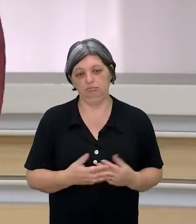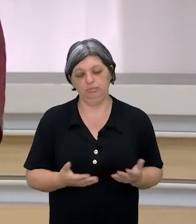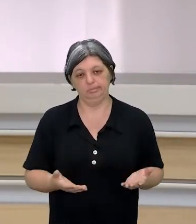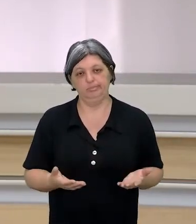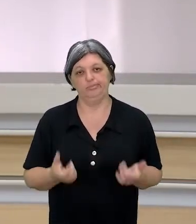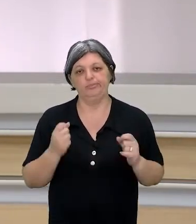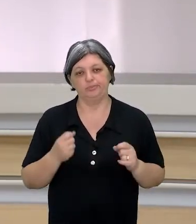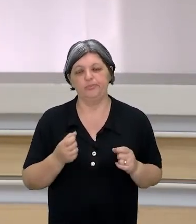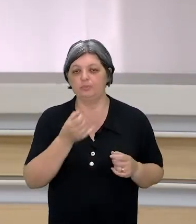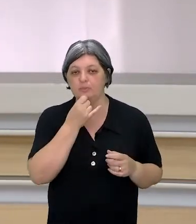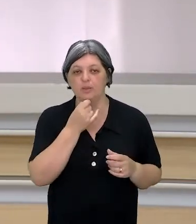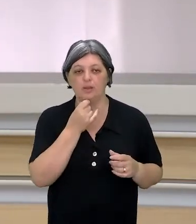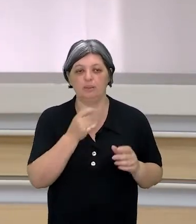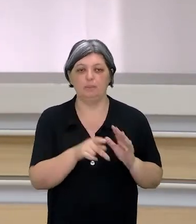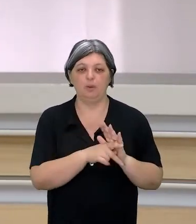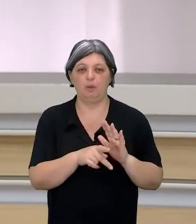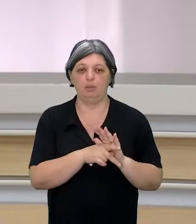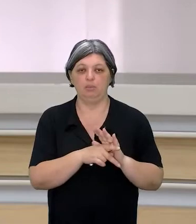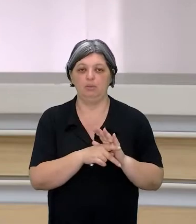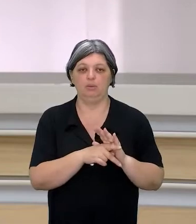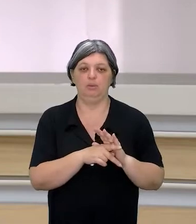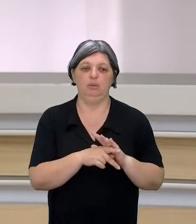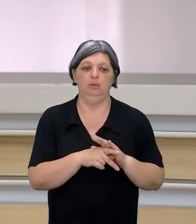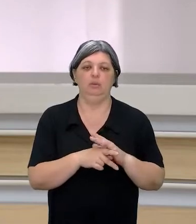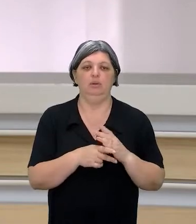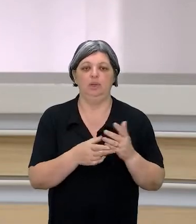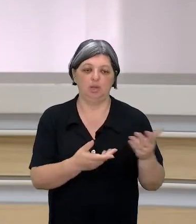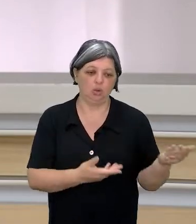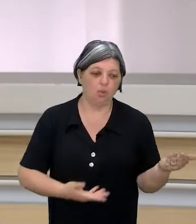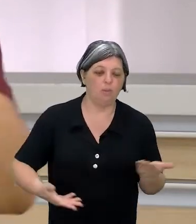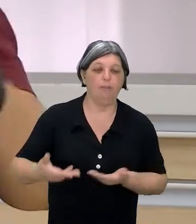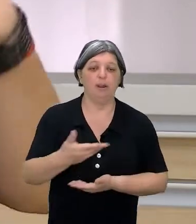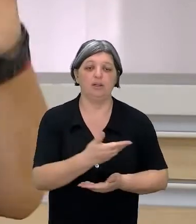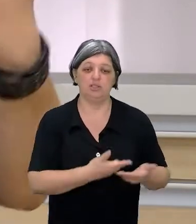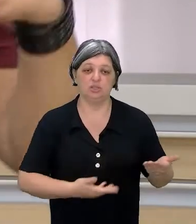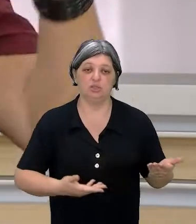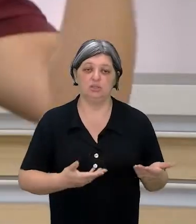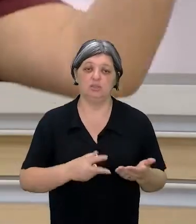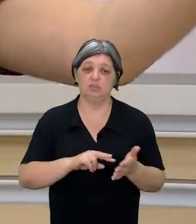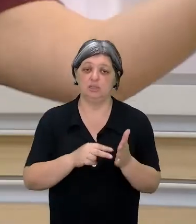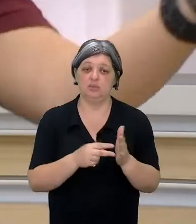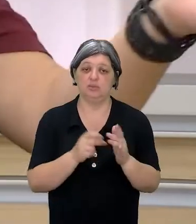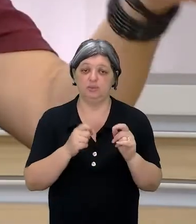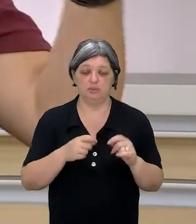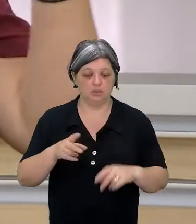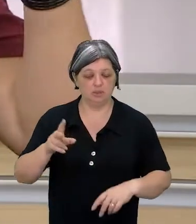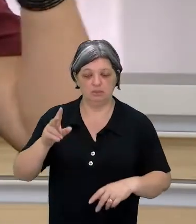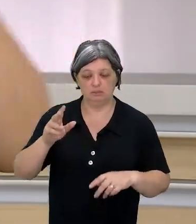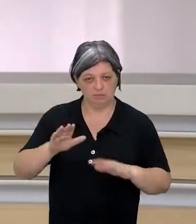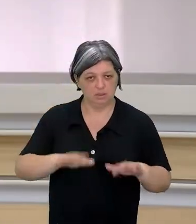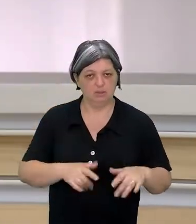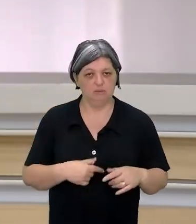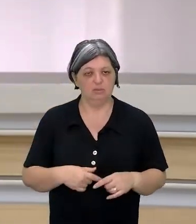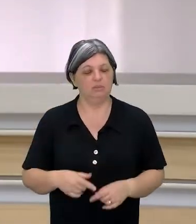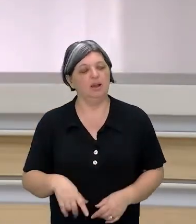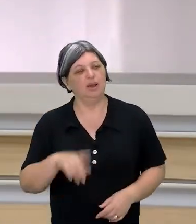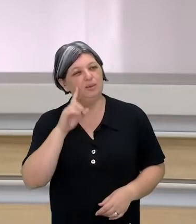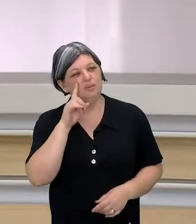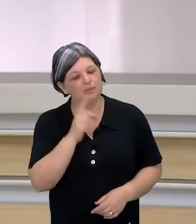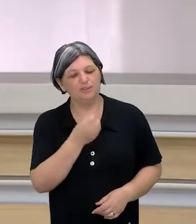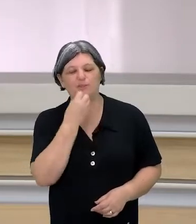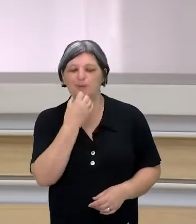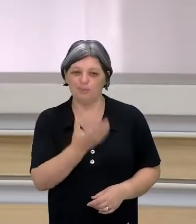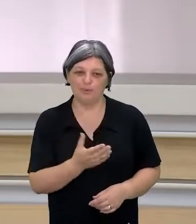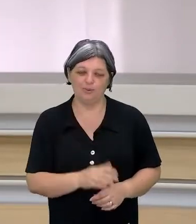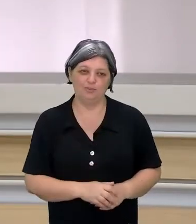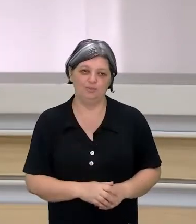Quando a gente compartilha alguma coisa, significa que você está aqui, aí eu falo assim, ai, meu dia foi bom. E